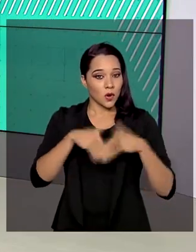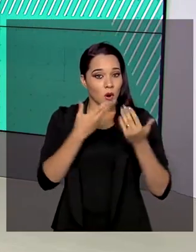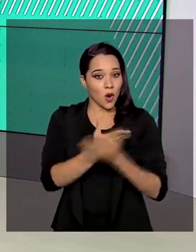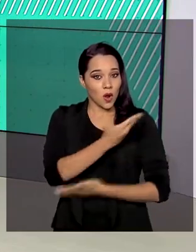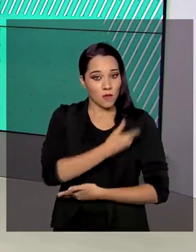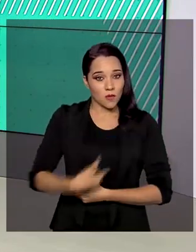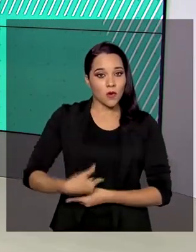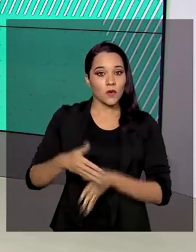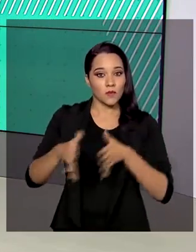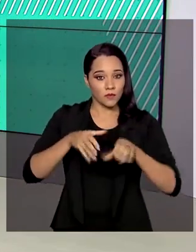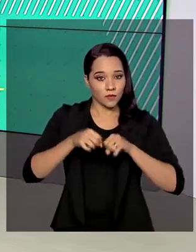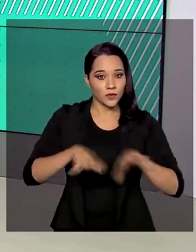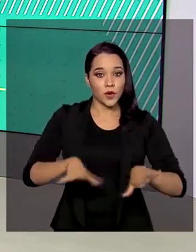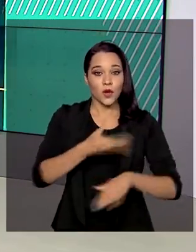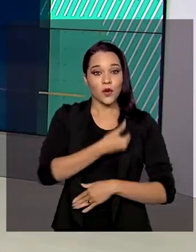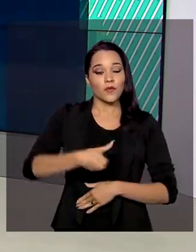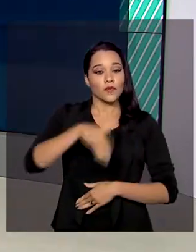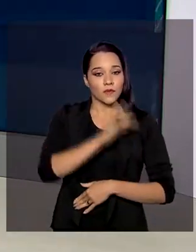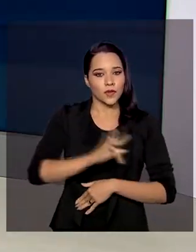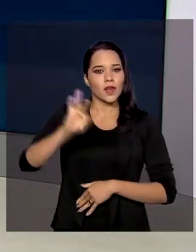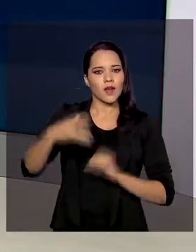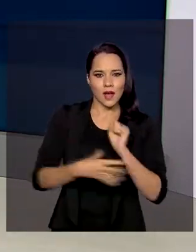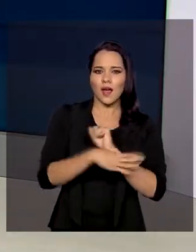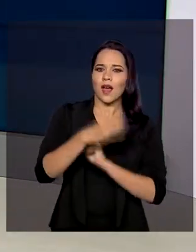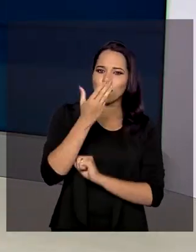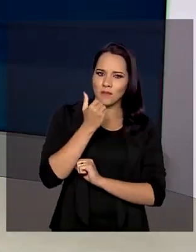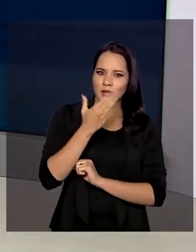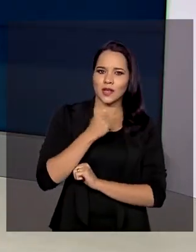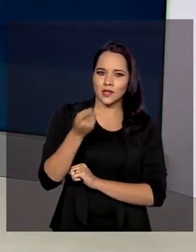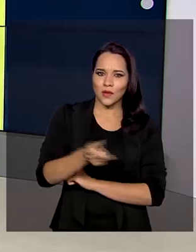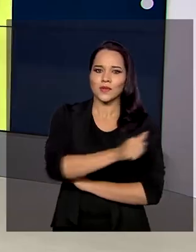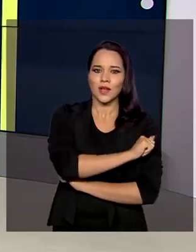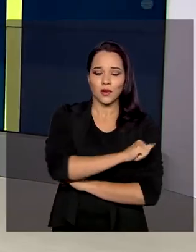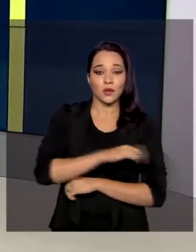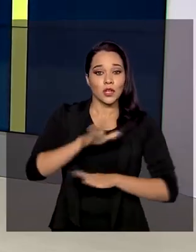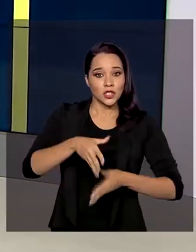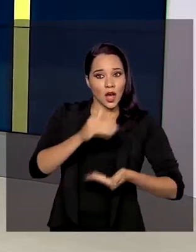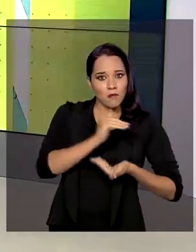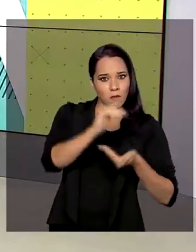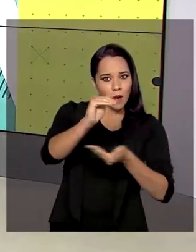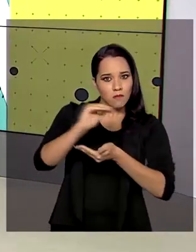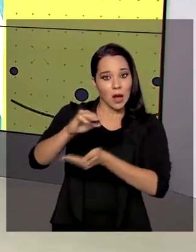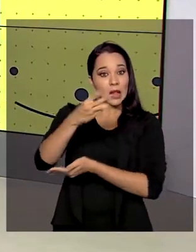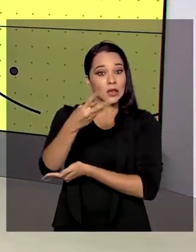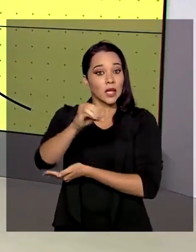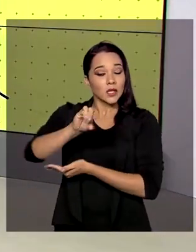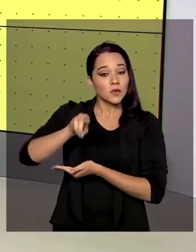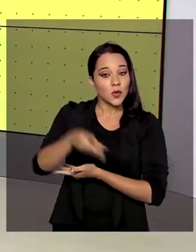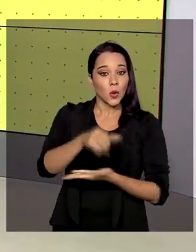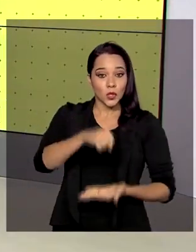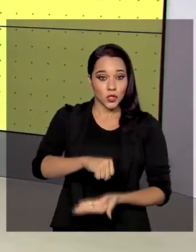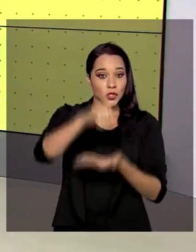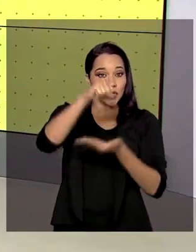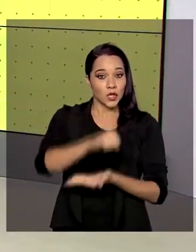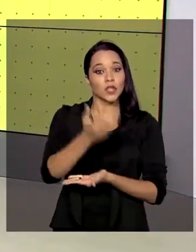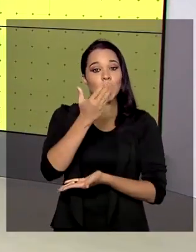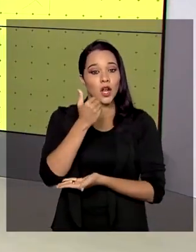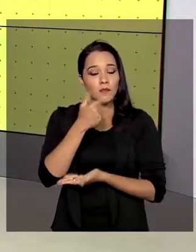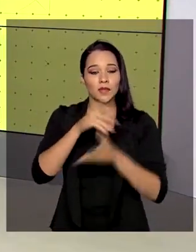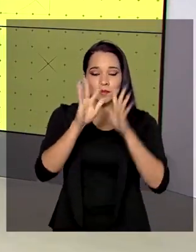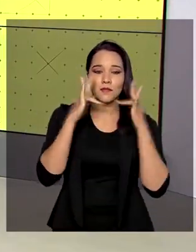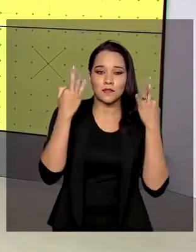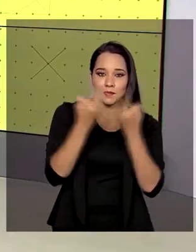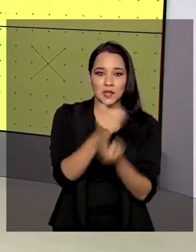pandemia, o governo federal garante a alimentação dos estudantes. Já foram distribuídos 10 milhões de kits de alimentos às